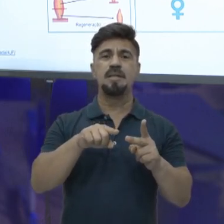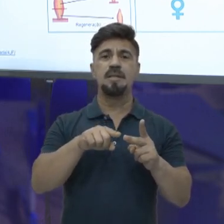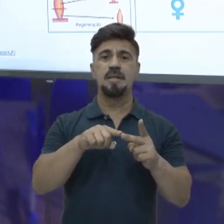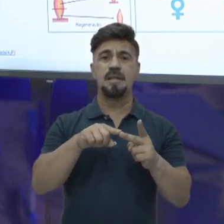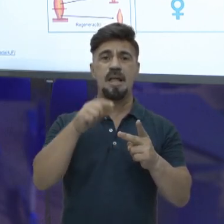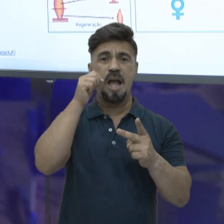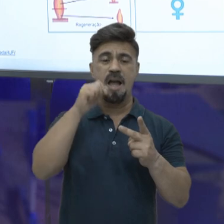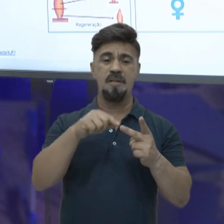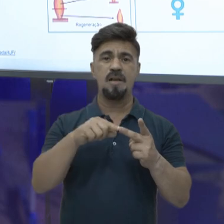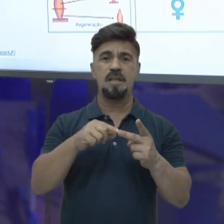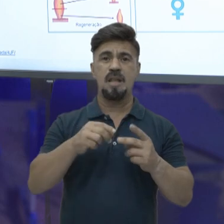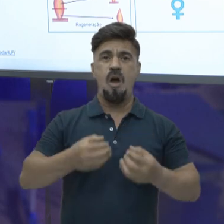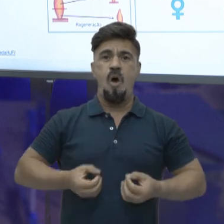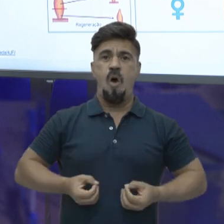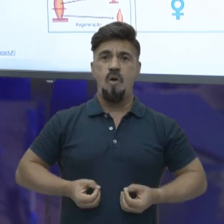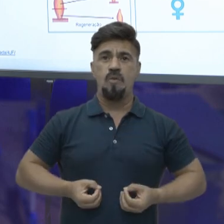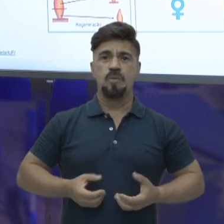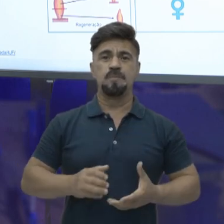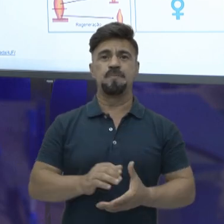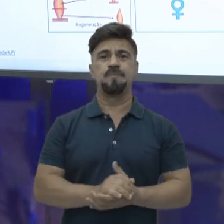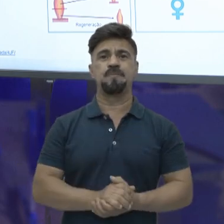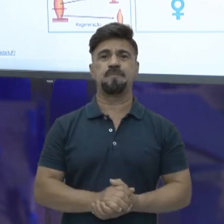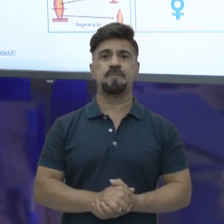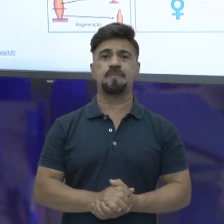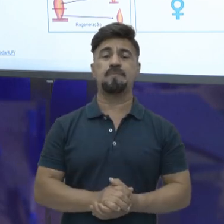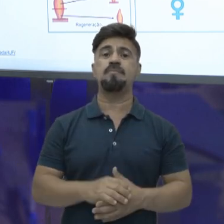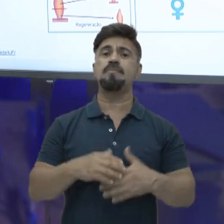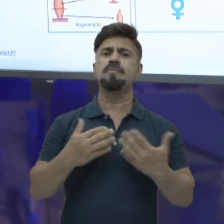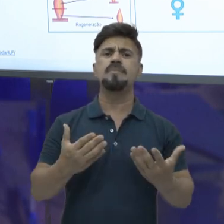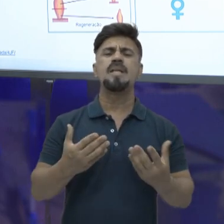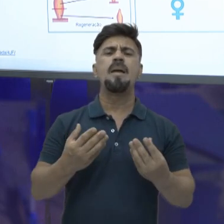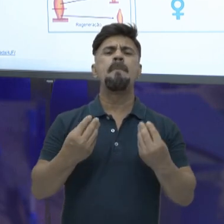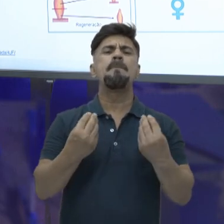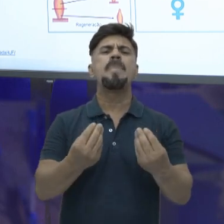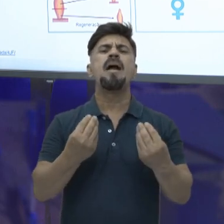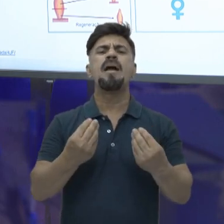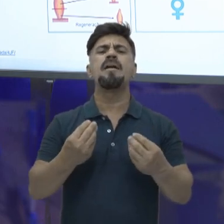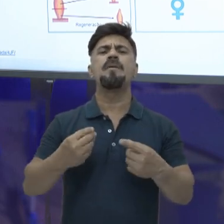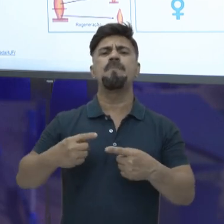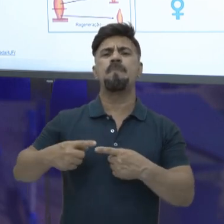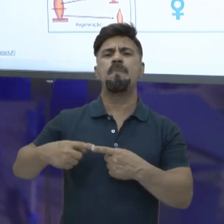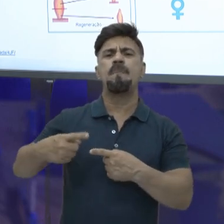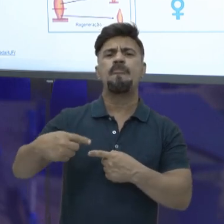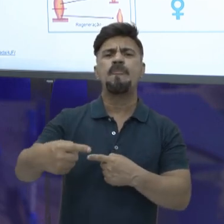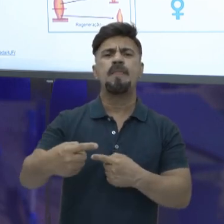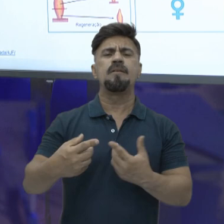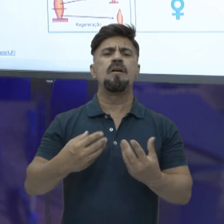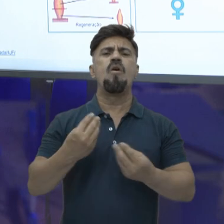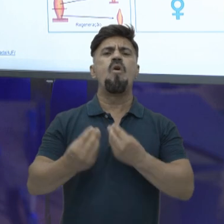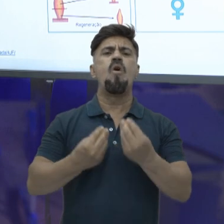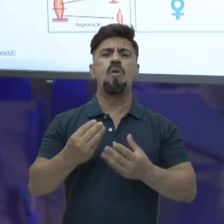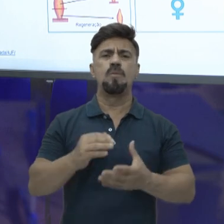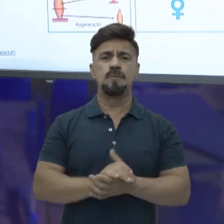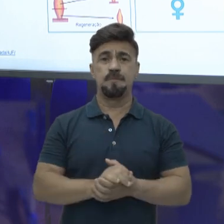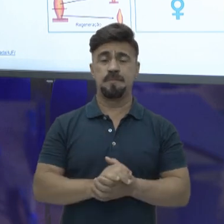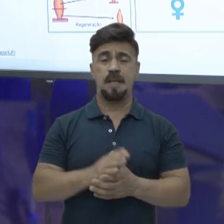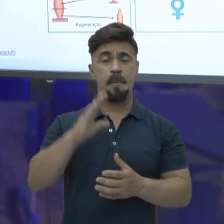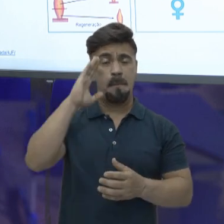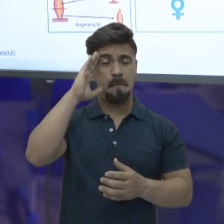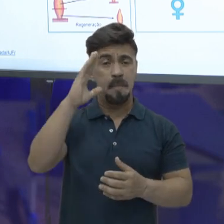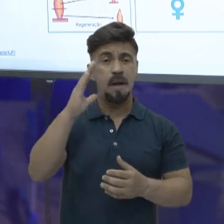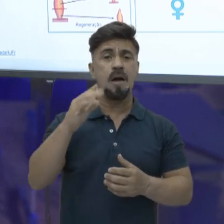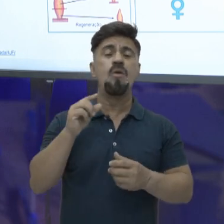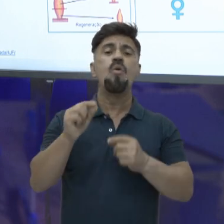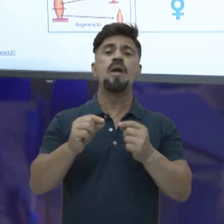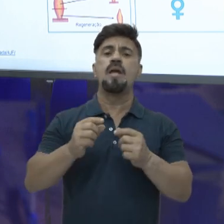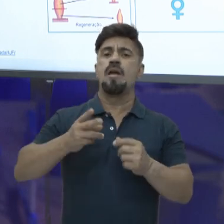feminino a gente chama de óvulo ou ovócito, tá? Pra que serve essa reprodução? Qual é a finalidade dela? A finalidade principal é